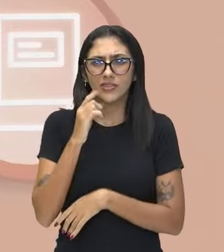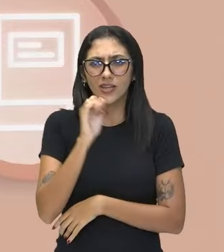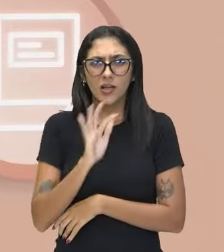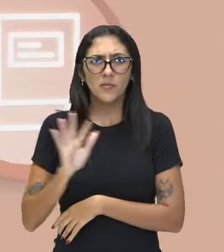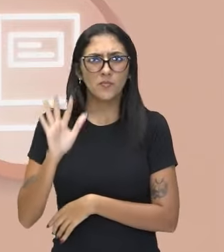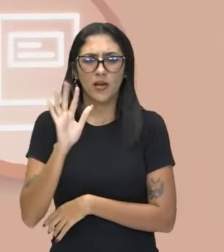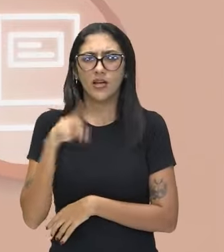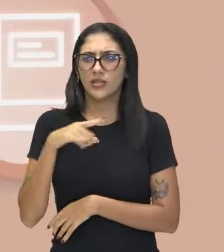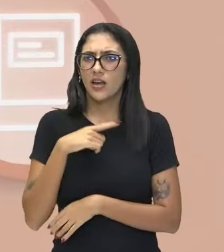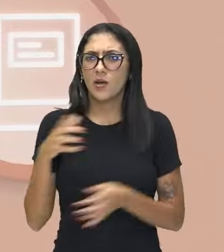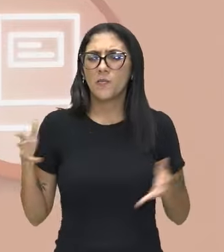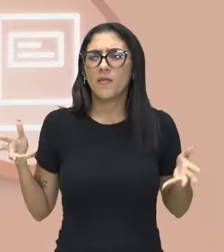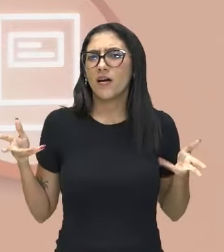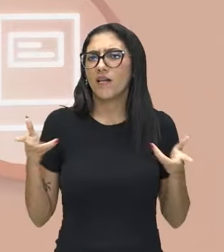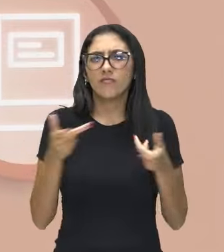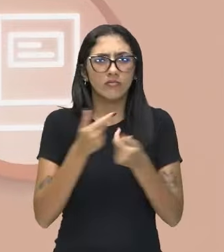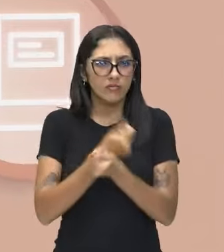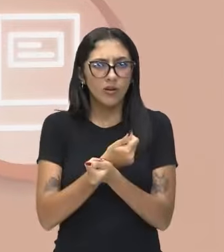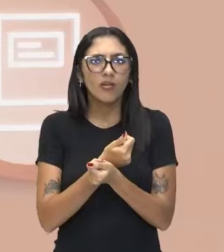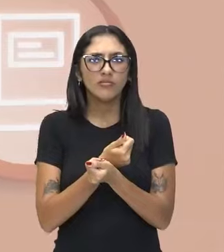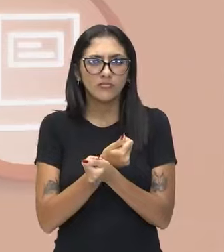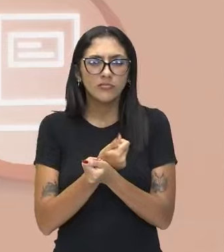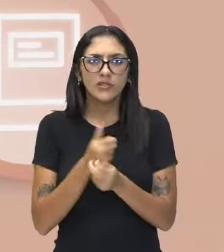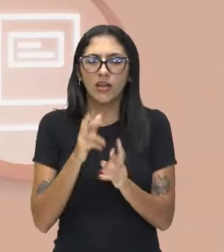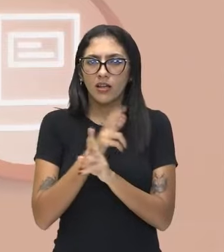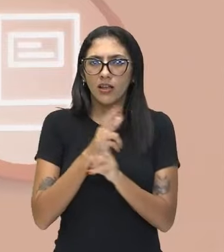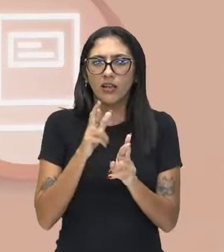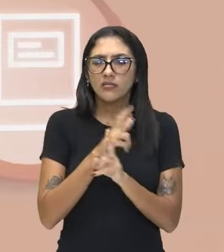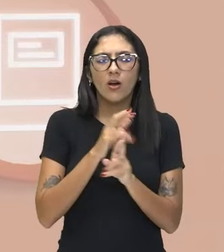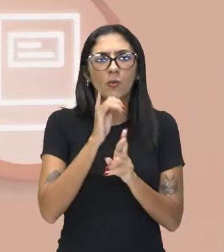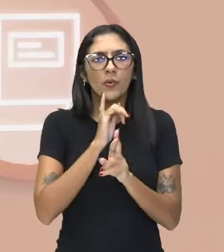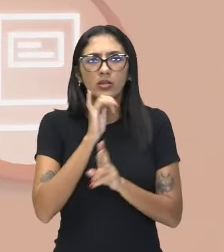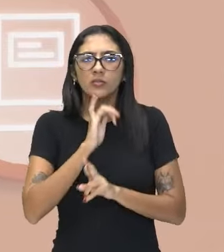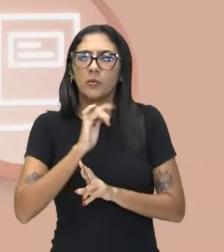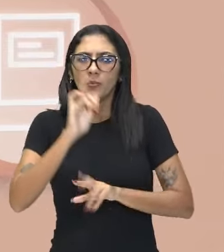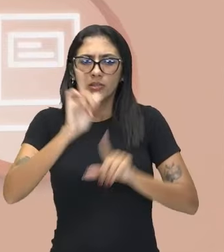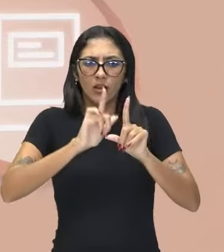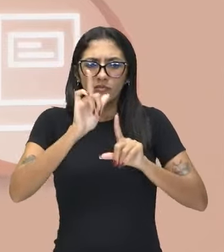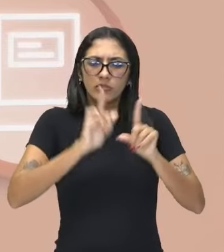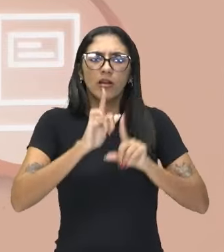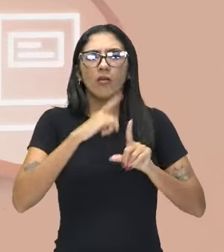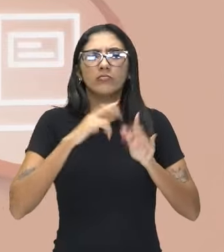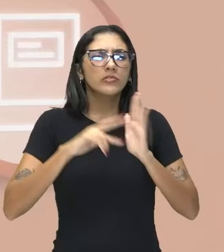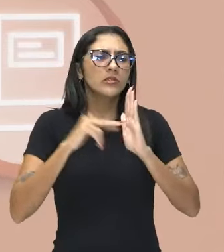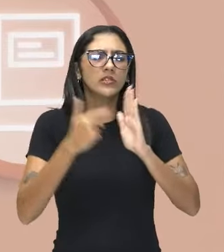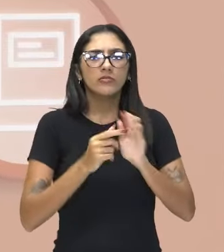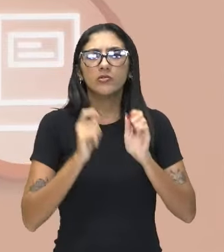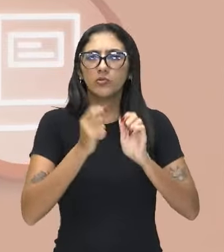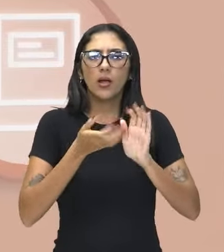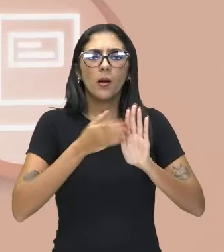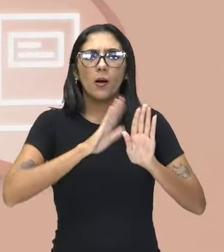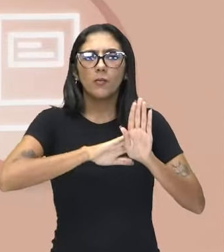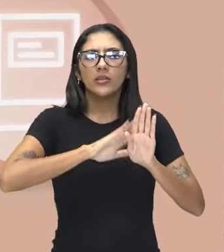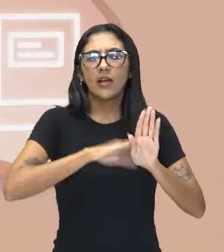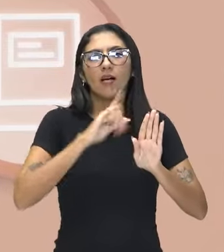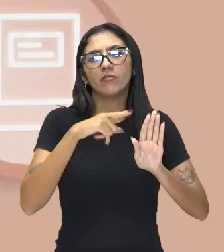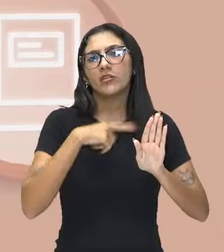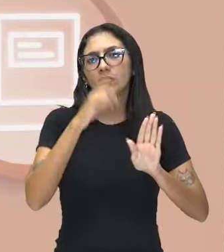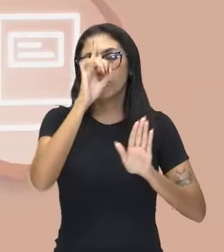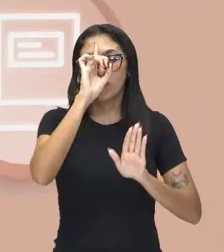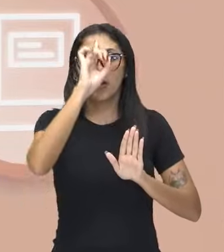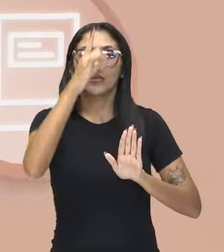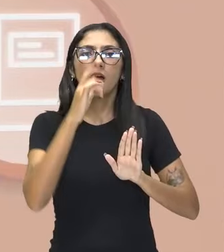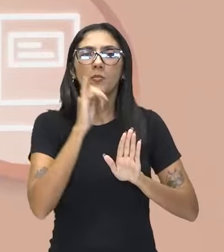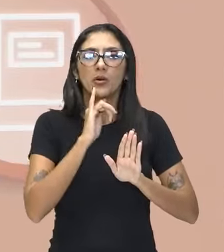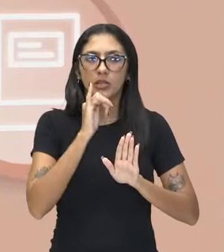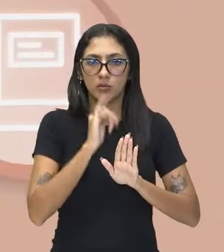fantástica, né? Aquela televisãozinha, na cabeça das pessoas. Por quê? Porque é essa a ideia. Eu